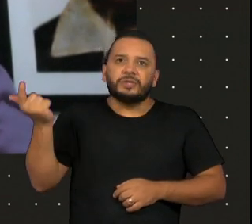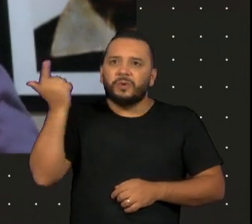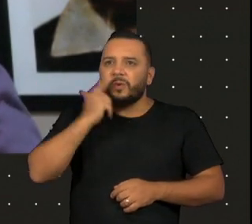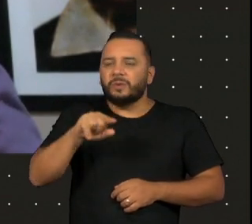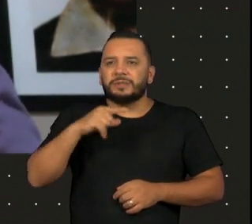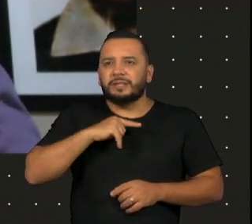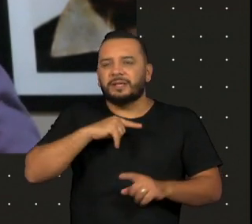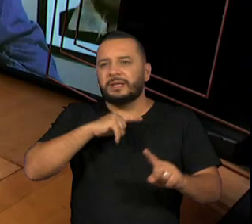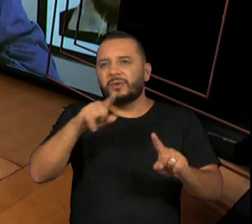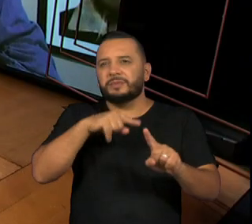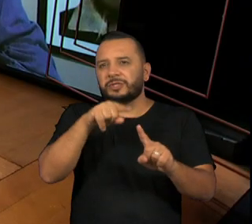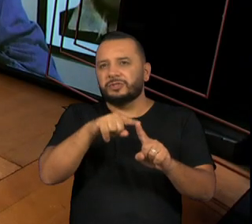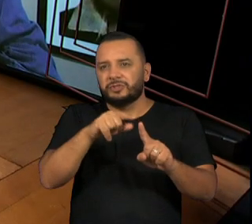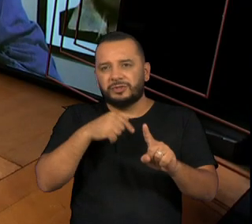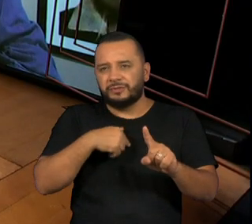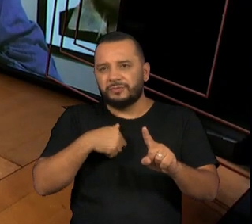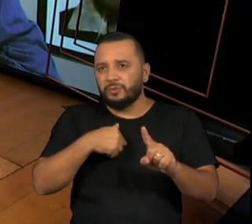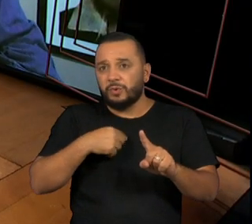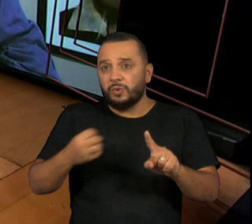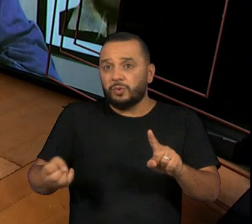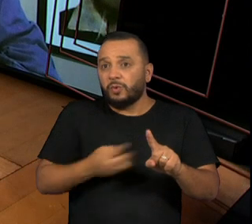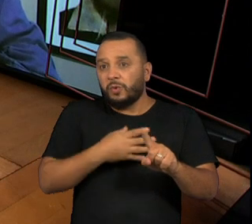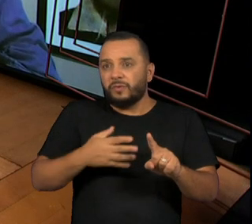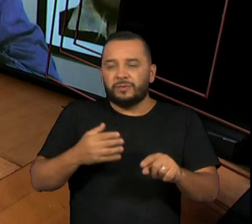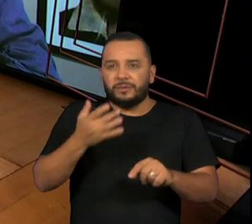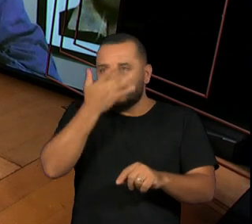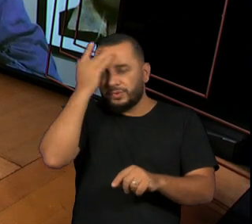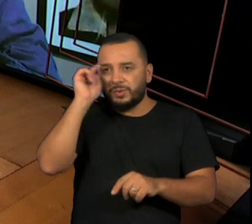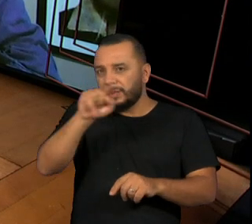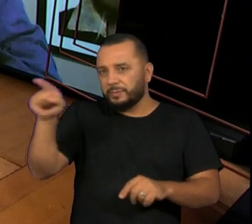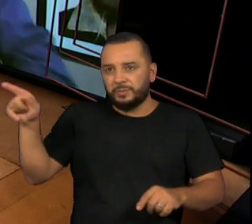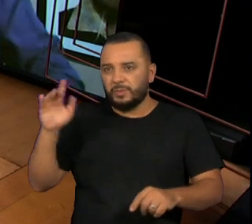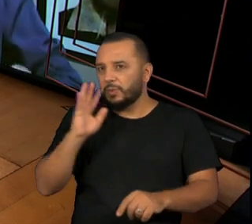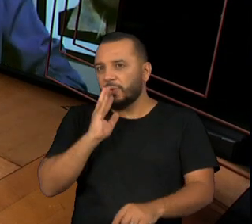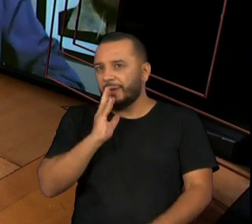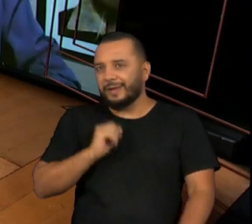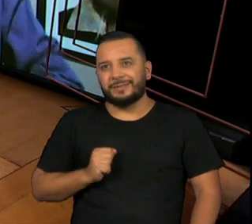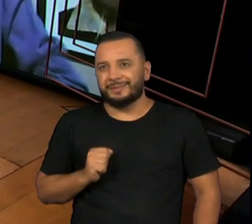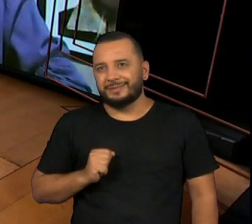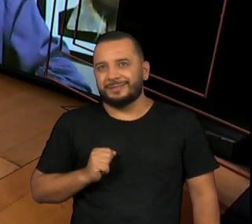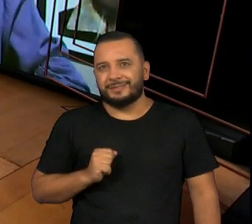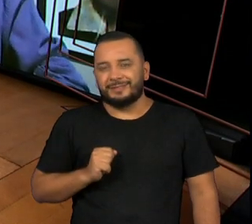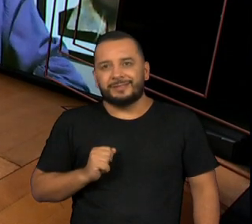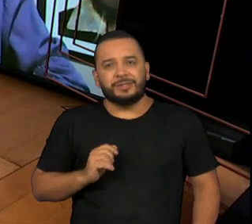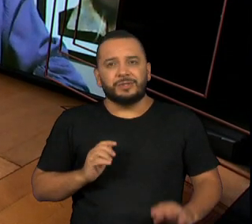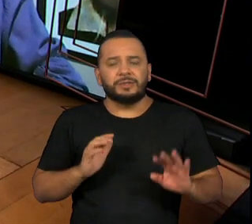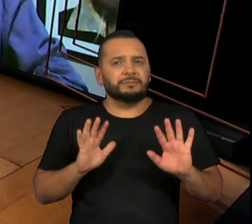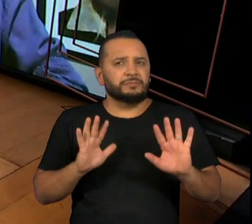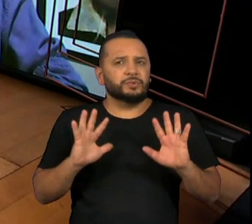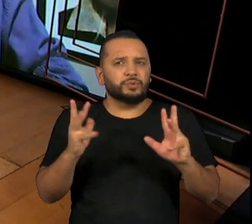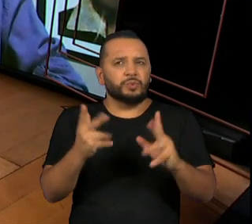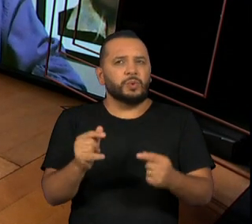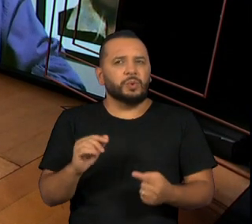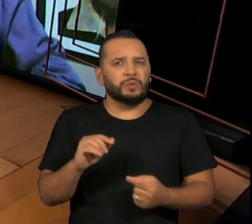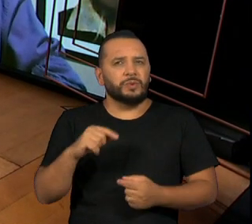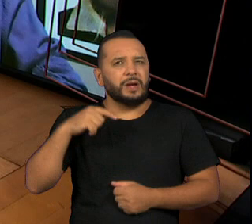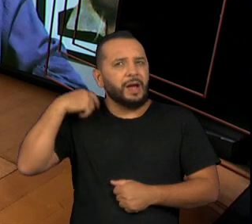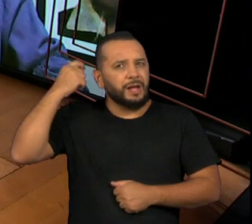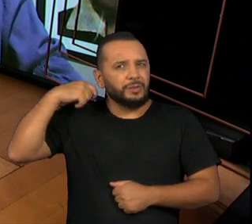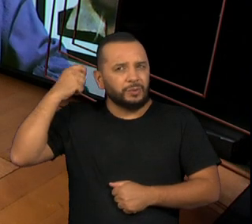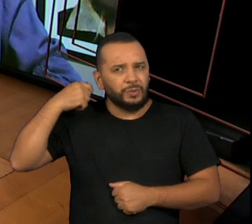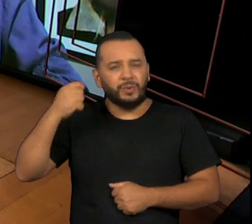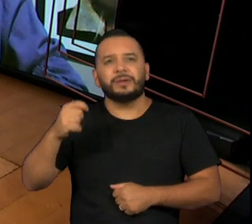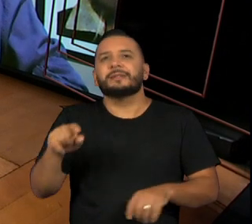ninguém chegou, né? Que eu acho que eu tenho uma... Todo ator, você também tem, talvez para entrar também na